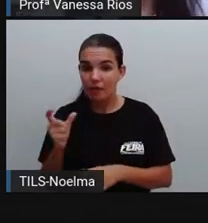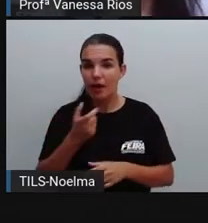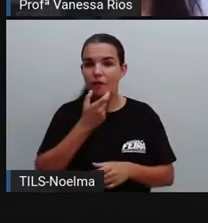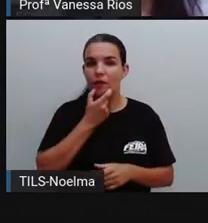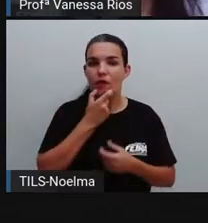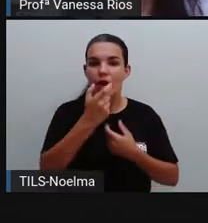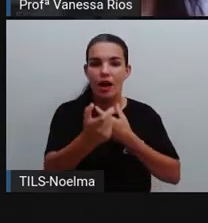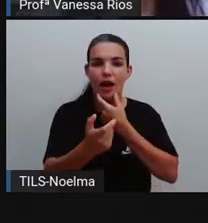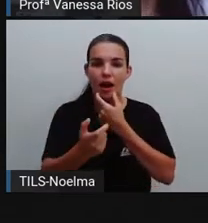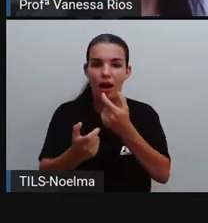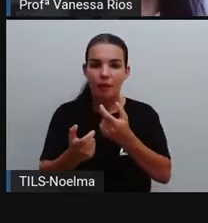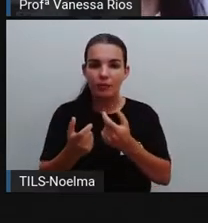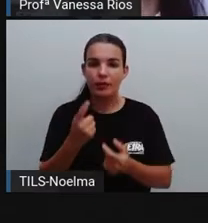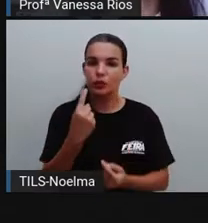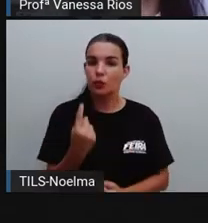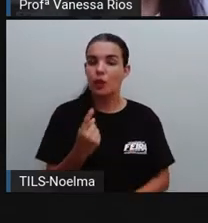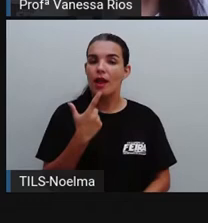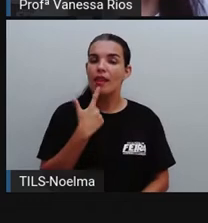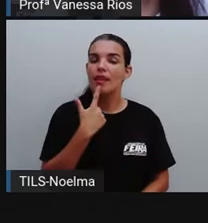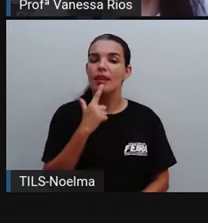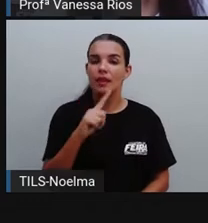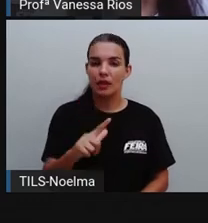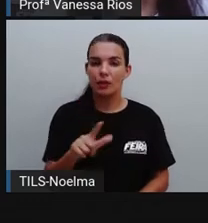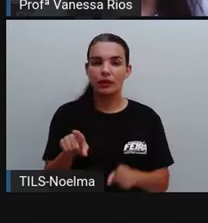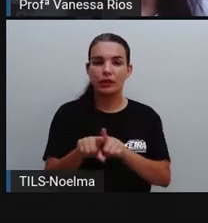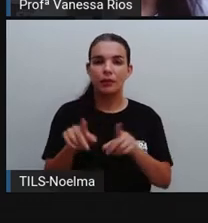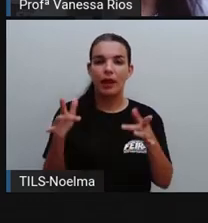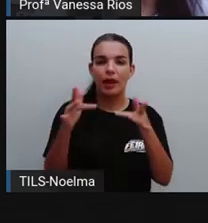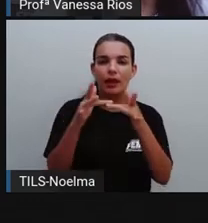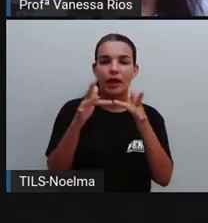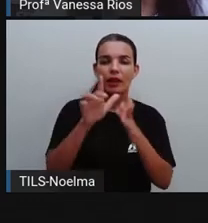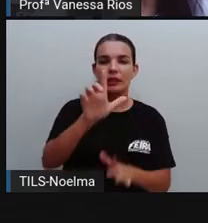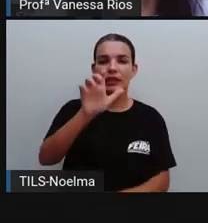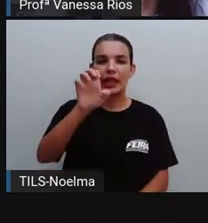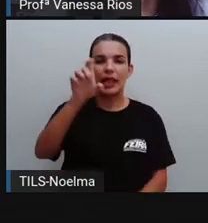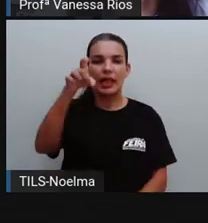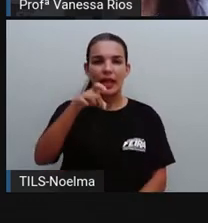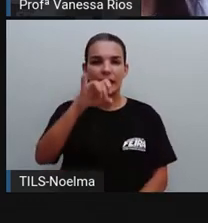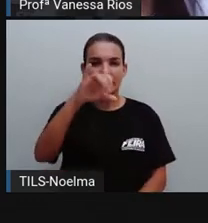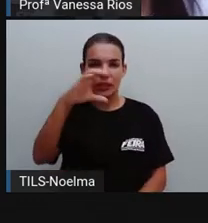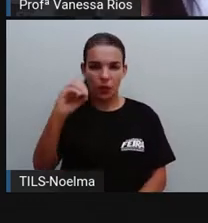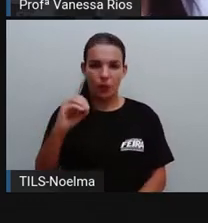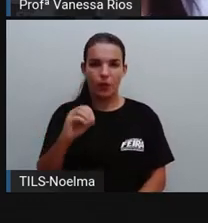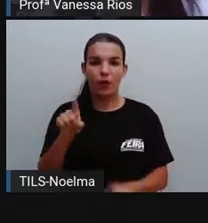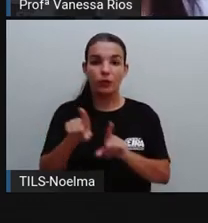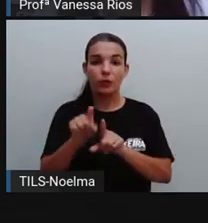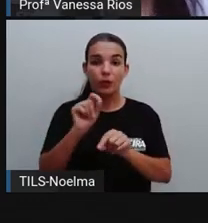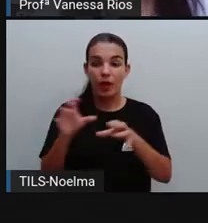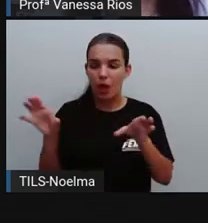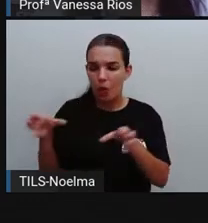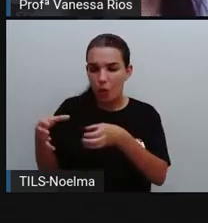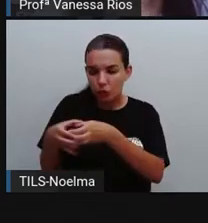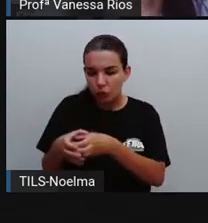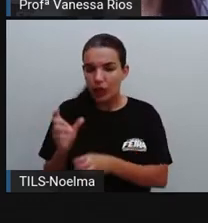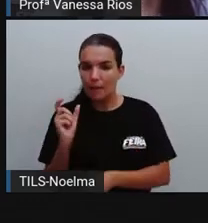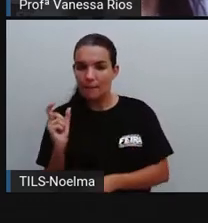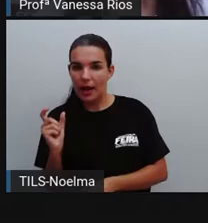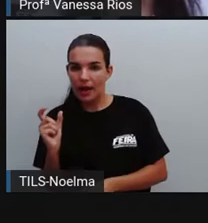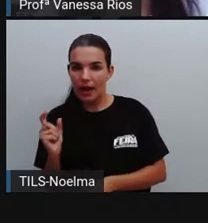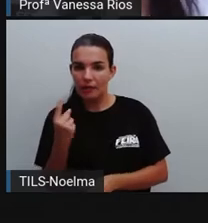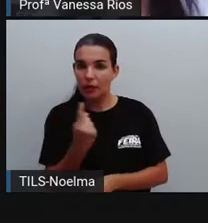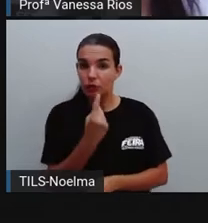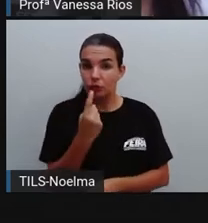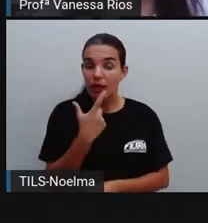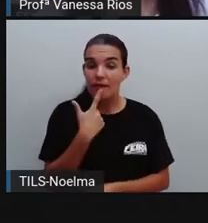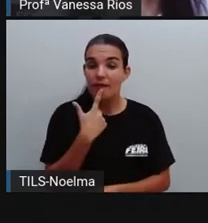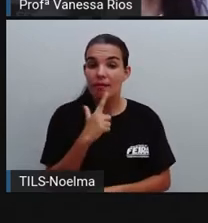vocábulos de uma língua. Está ligado aí a questão léxica. Conjunto das palavras de uma